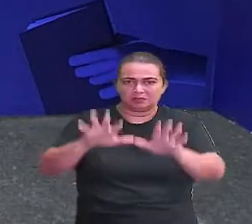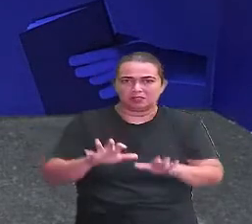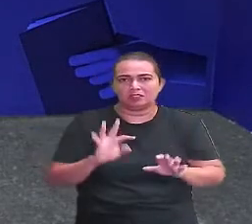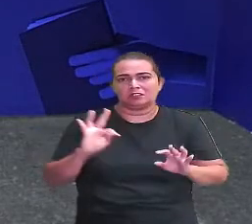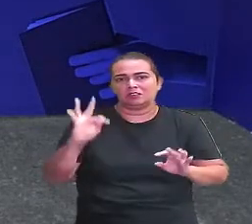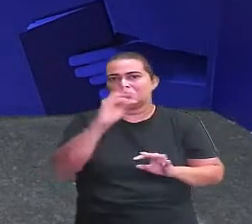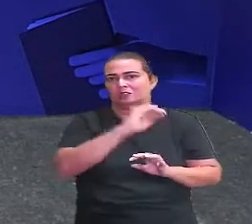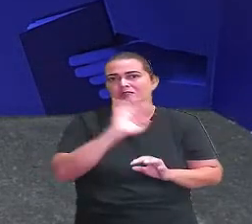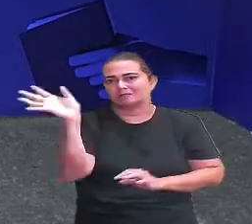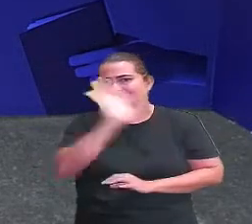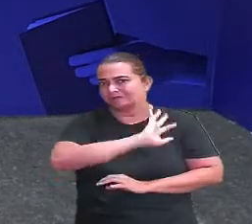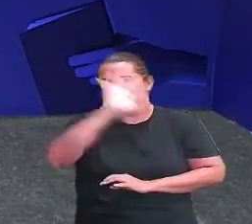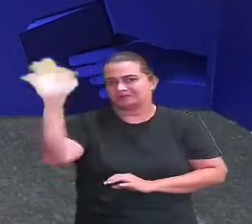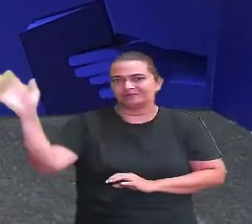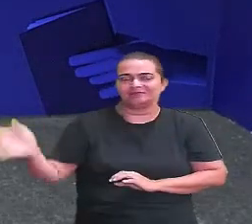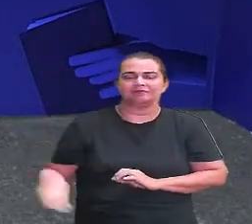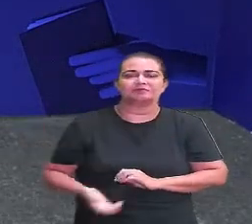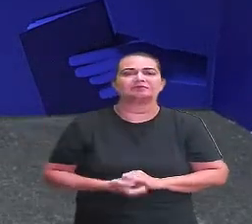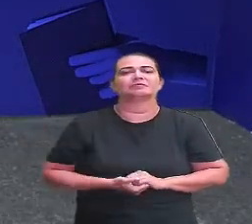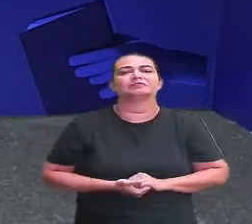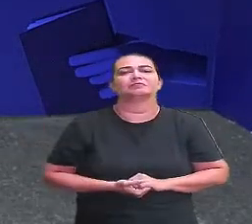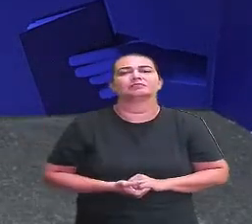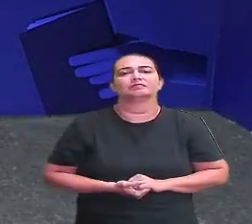E até a próxima. Tchau, tchau.